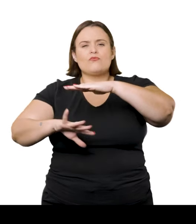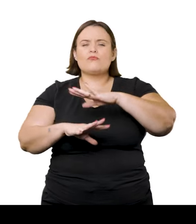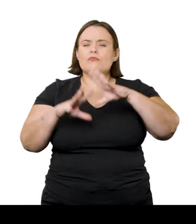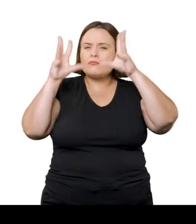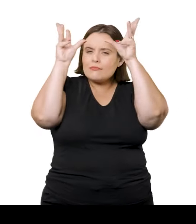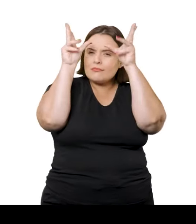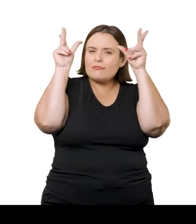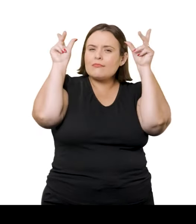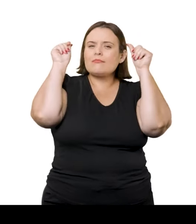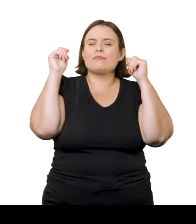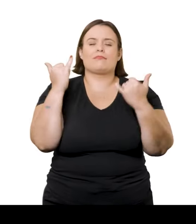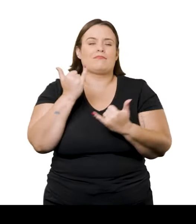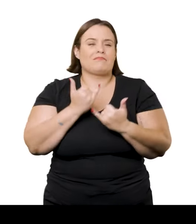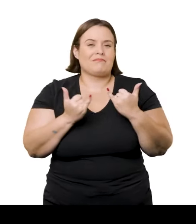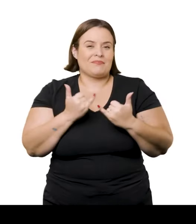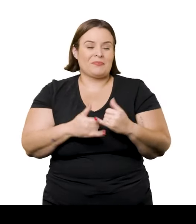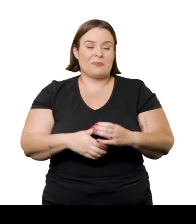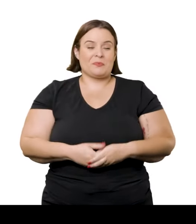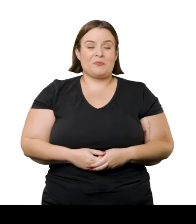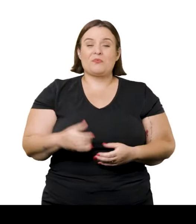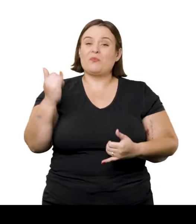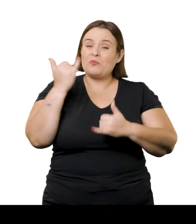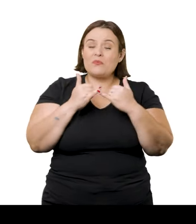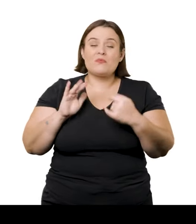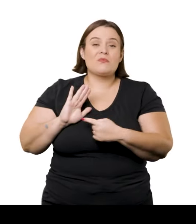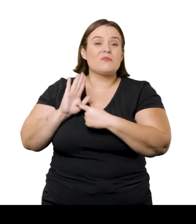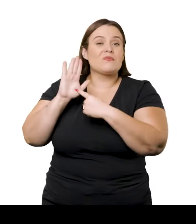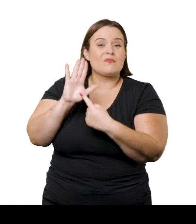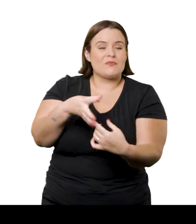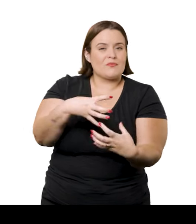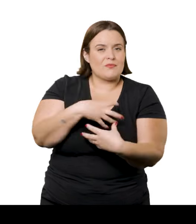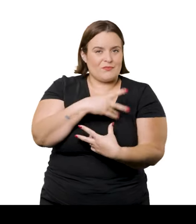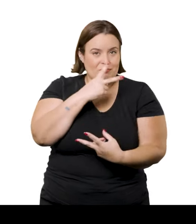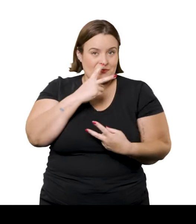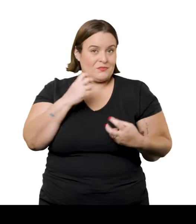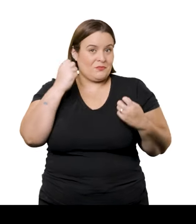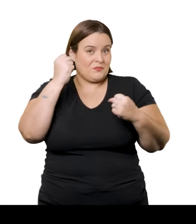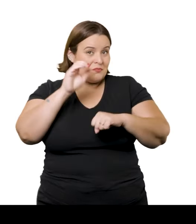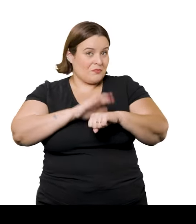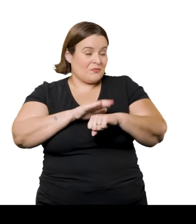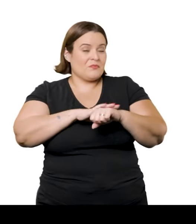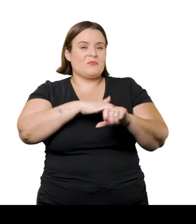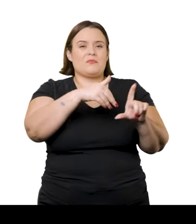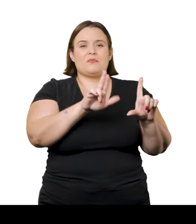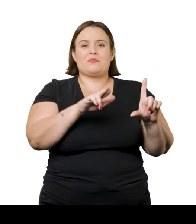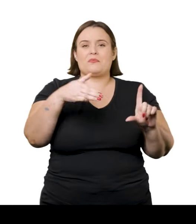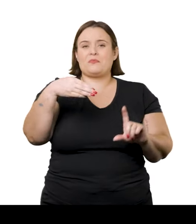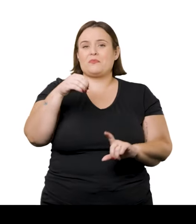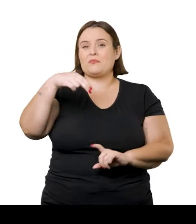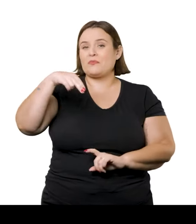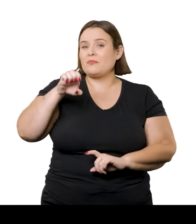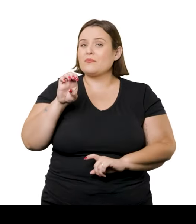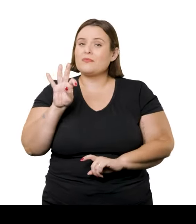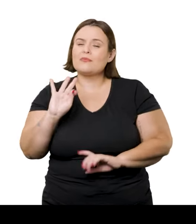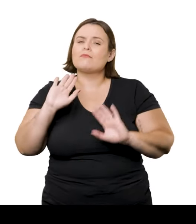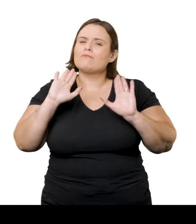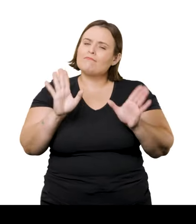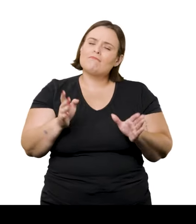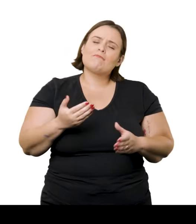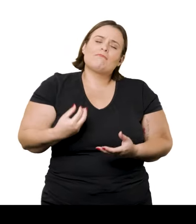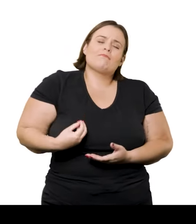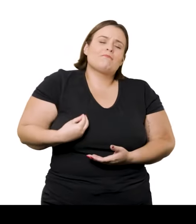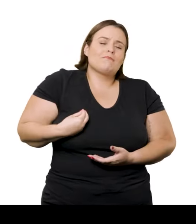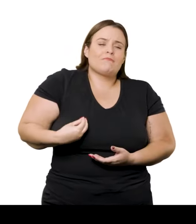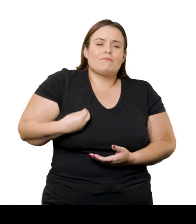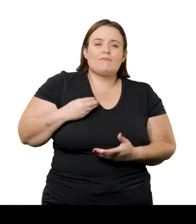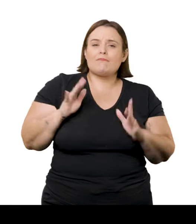mais gestual, já quase abstrata. É como se essa obra já anunciasse traços marcantes das pinturas que Monet fez mais no